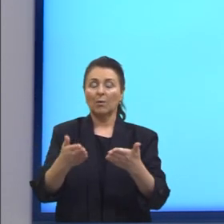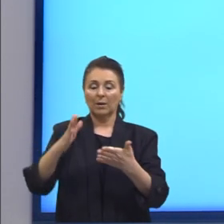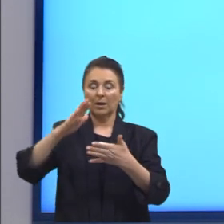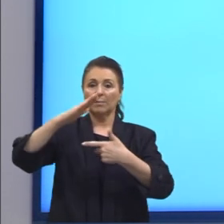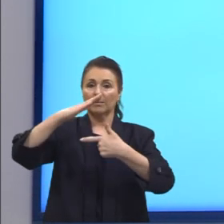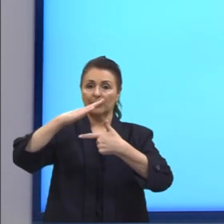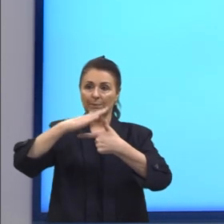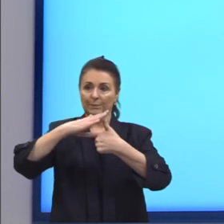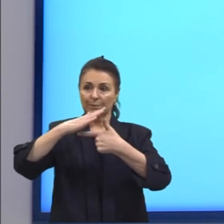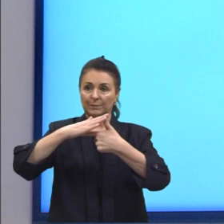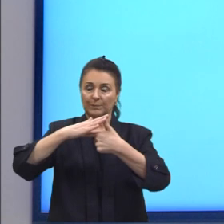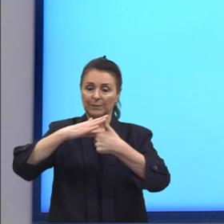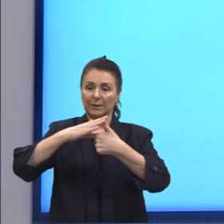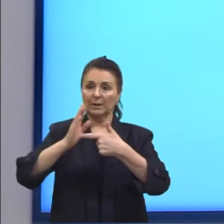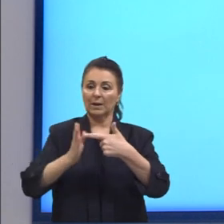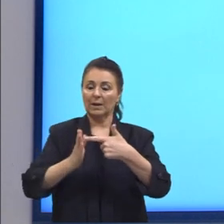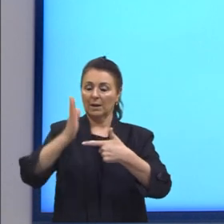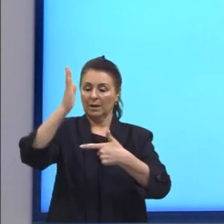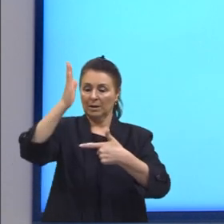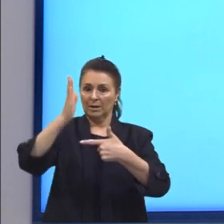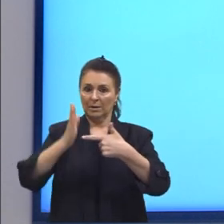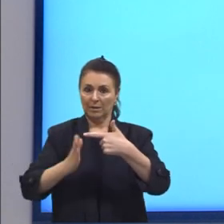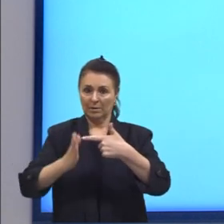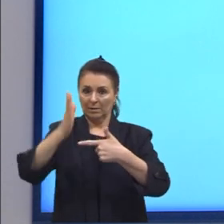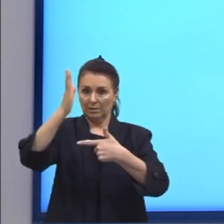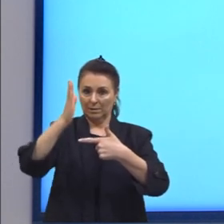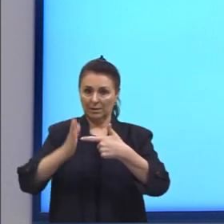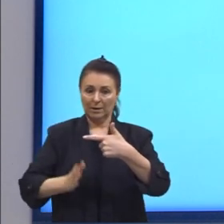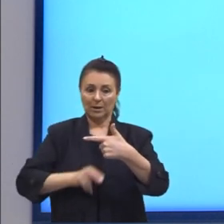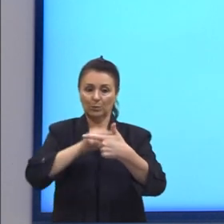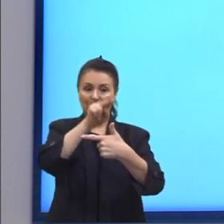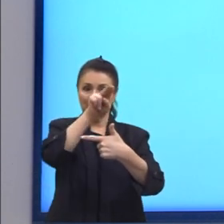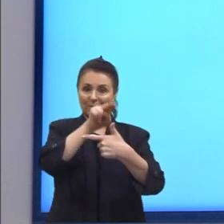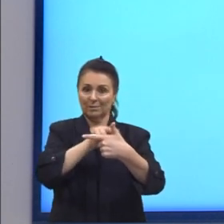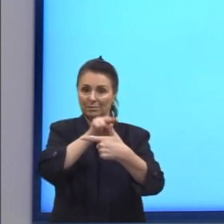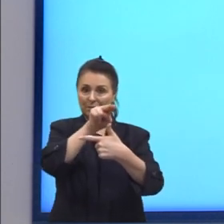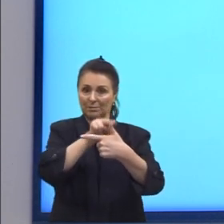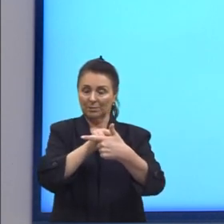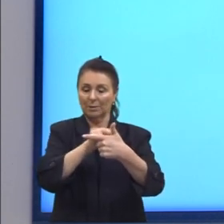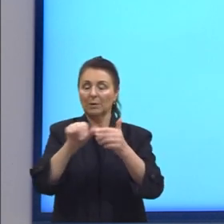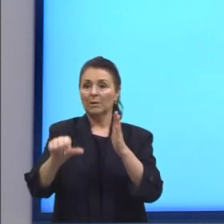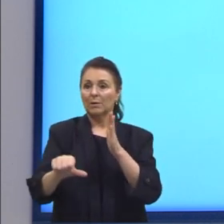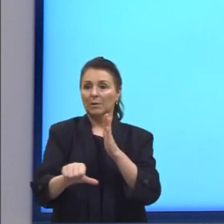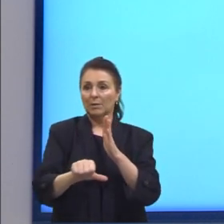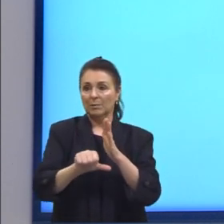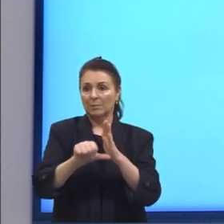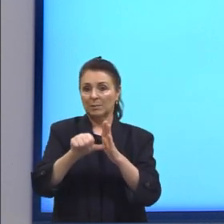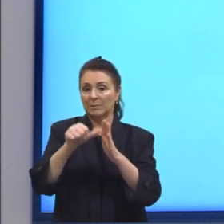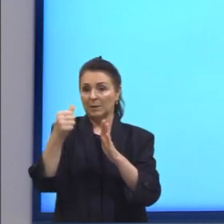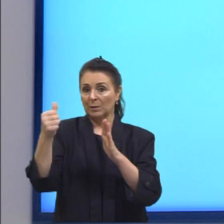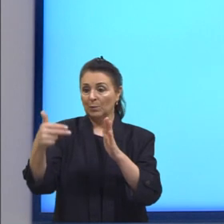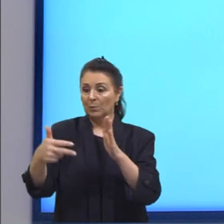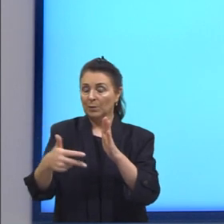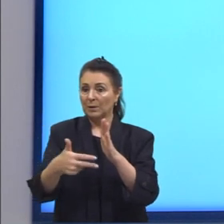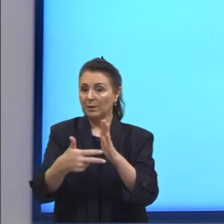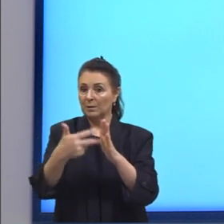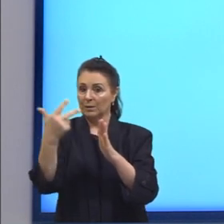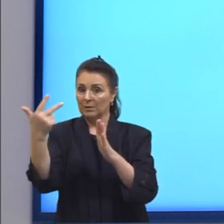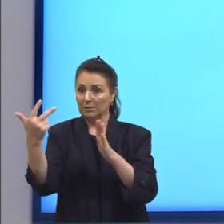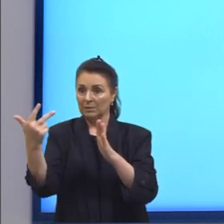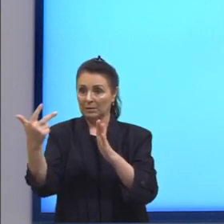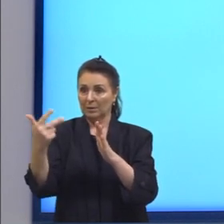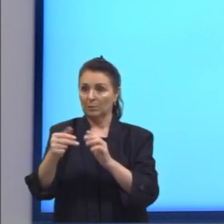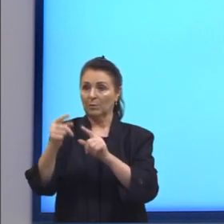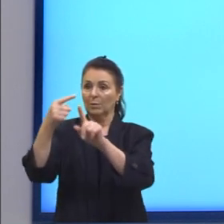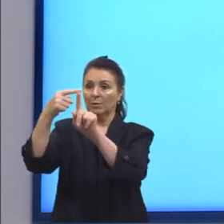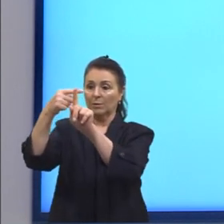reta aqui, paralela ao eixo dos senos. Então, teríamos primeiro e terceiro quadrante, valores